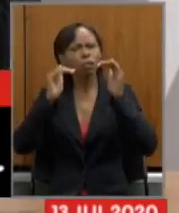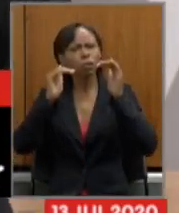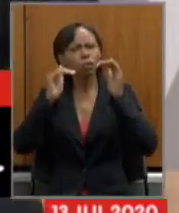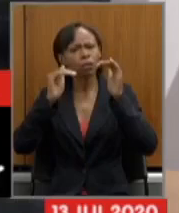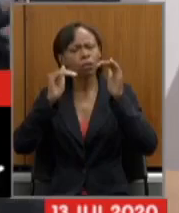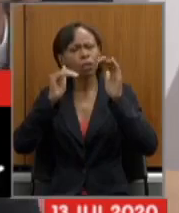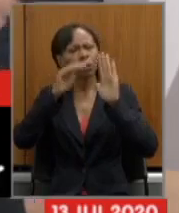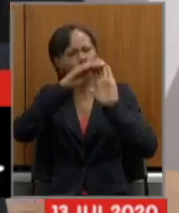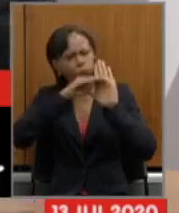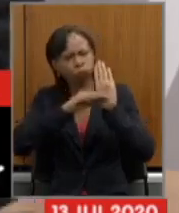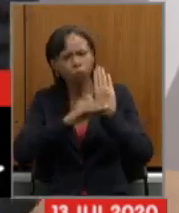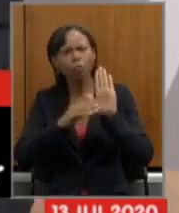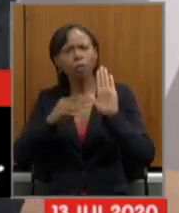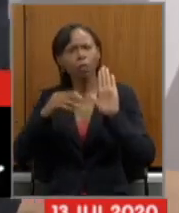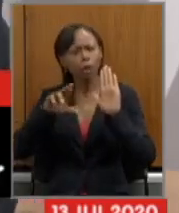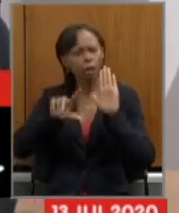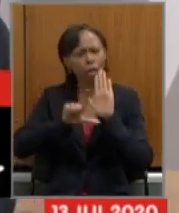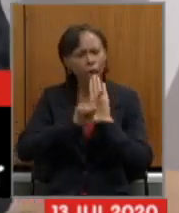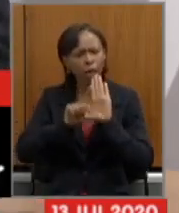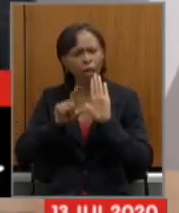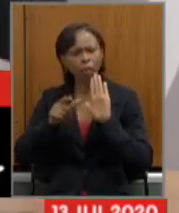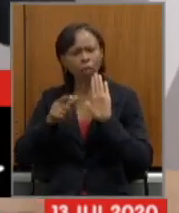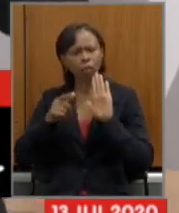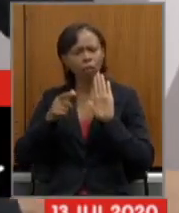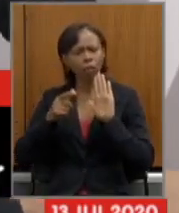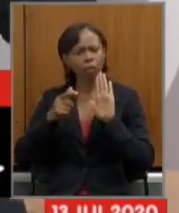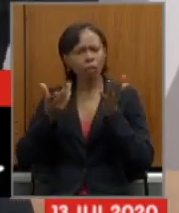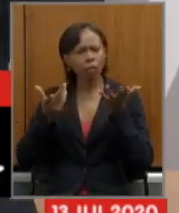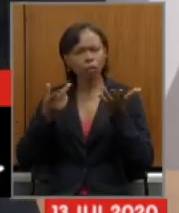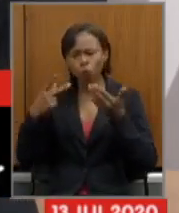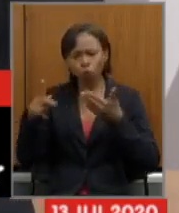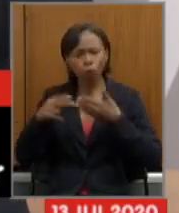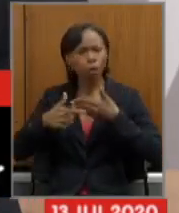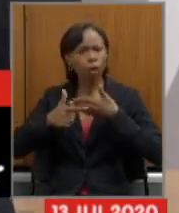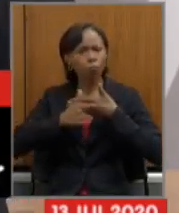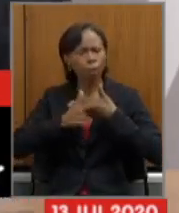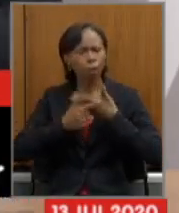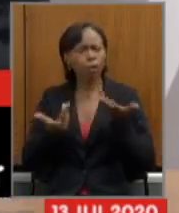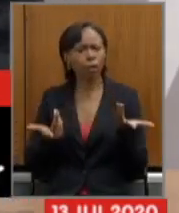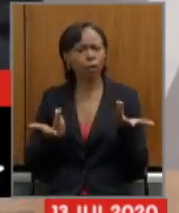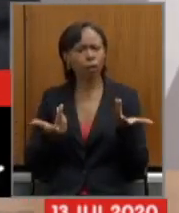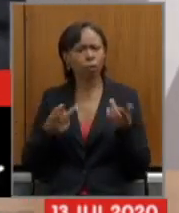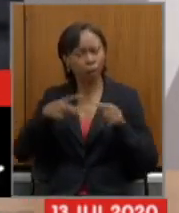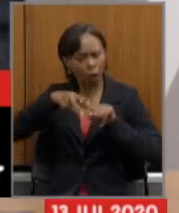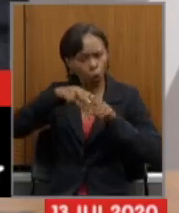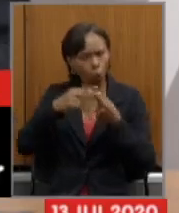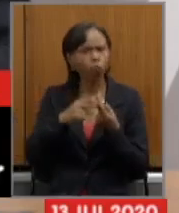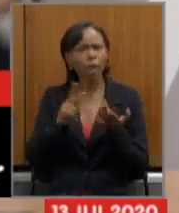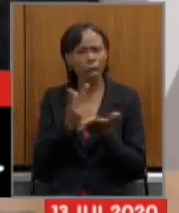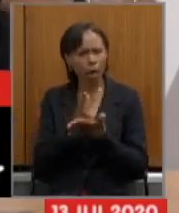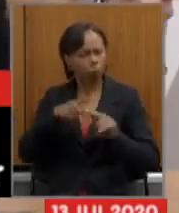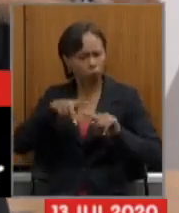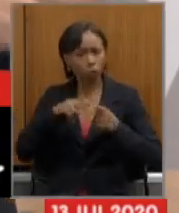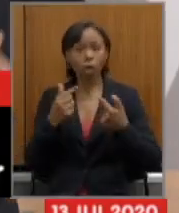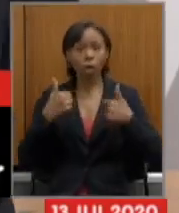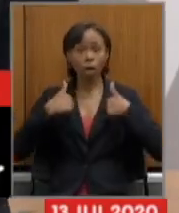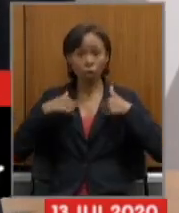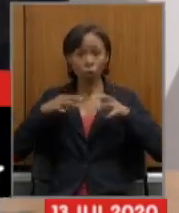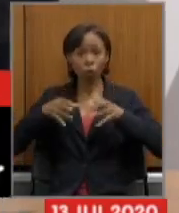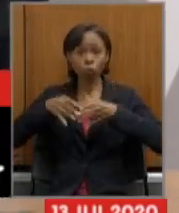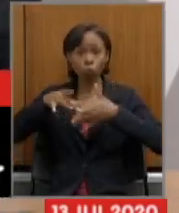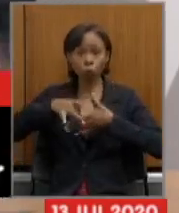corrigir esse equívoco estou eu aqui como líder de um bloco do governo